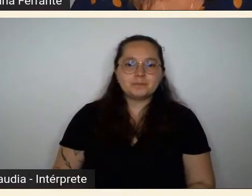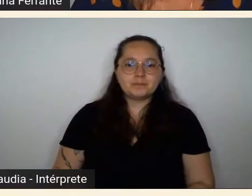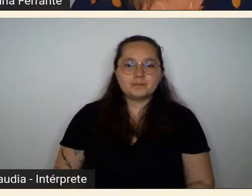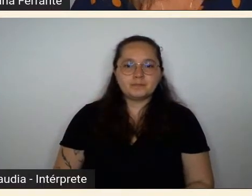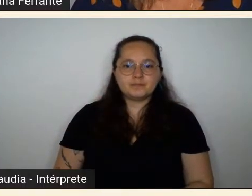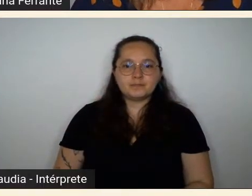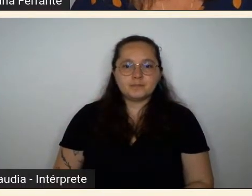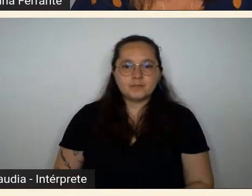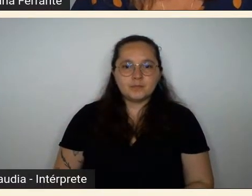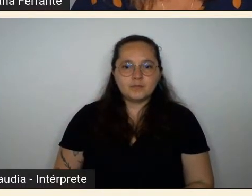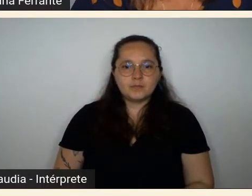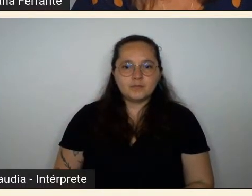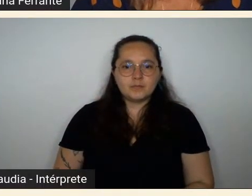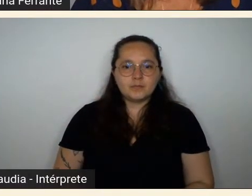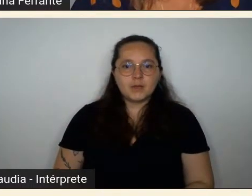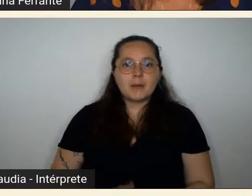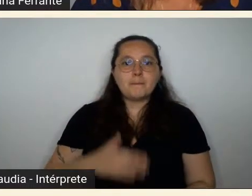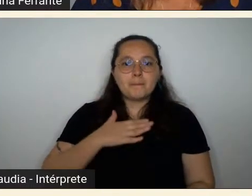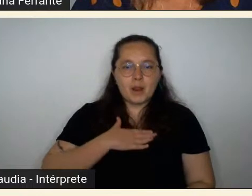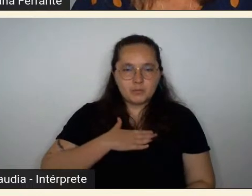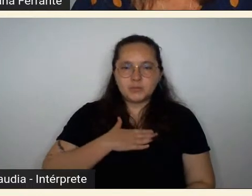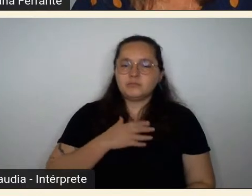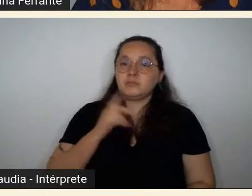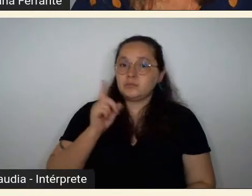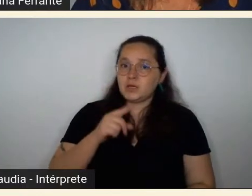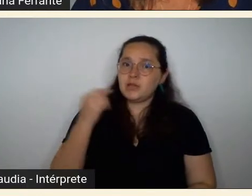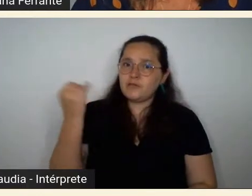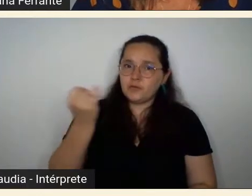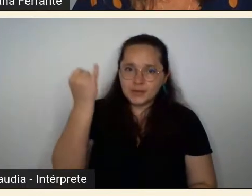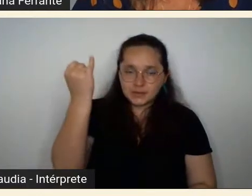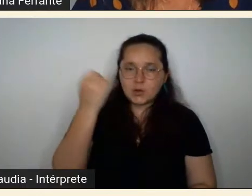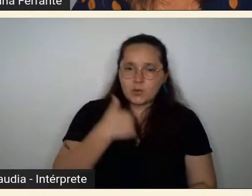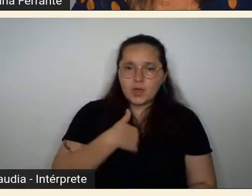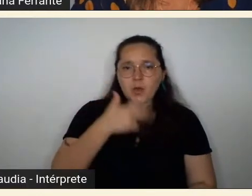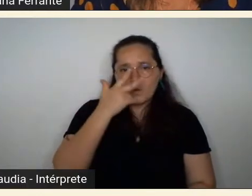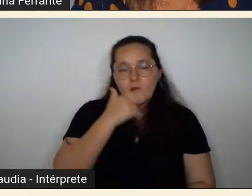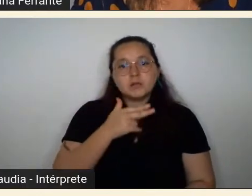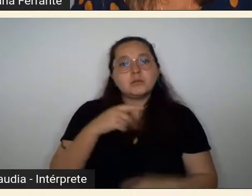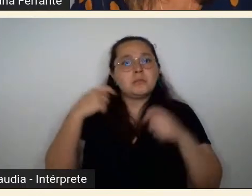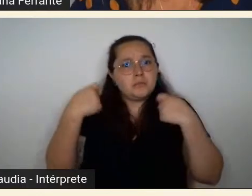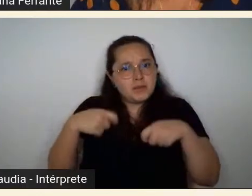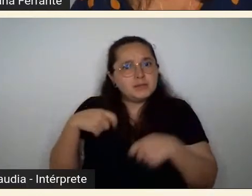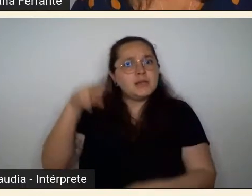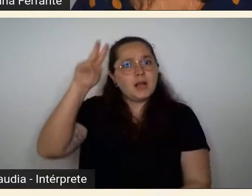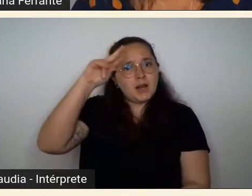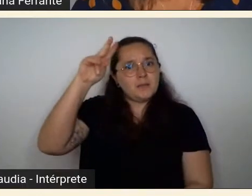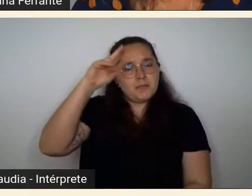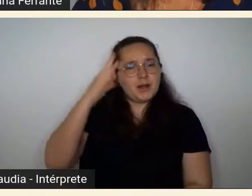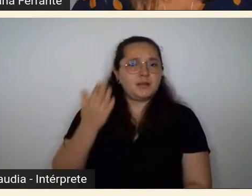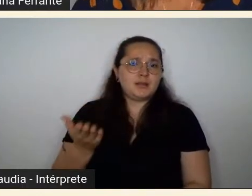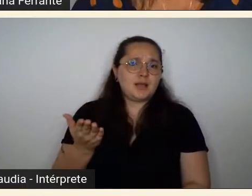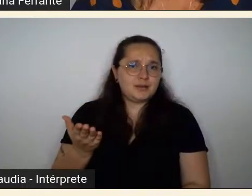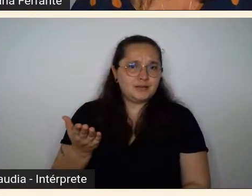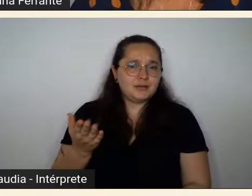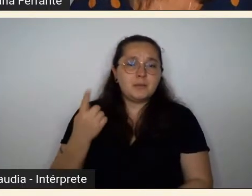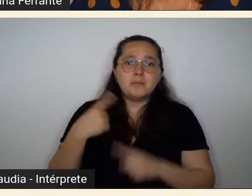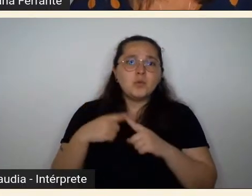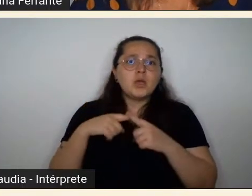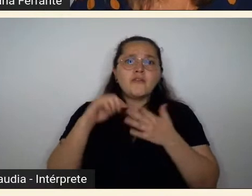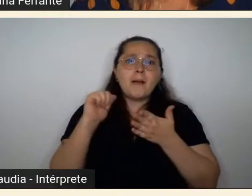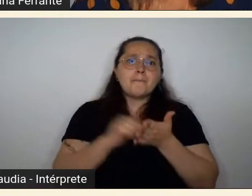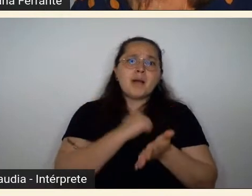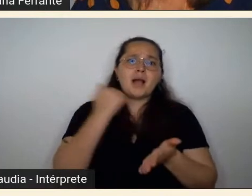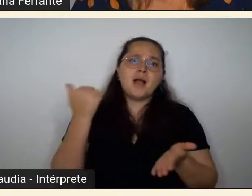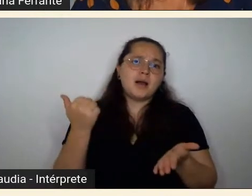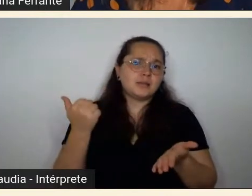que eu acho assim de fundamental é que a gente recobre a participação dessa mulher né Ana que foi apagada e